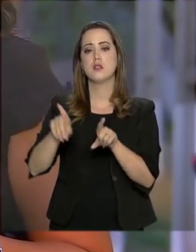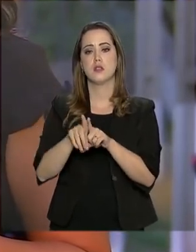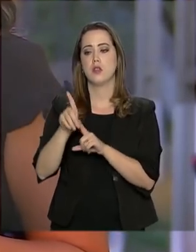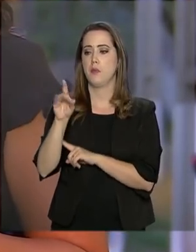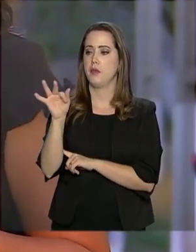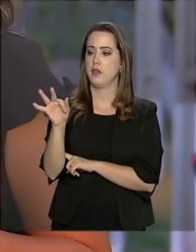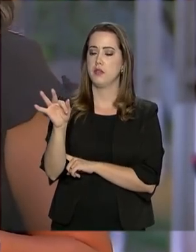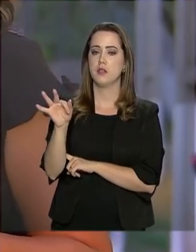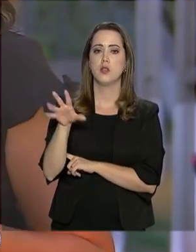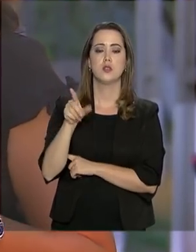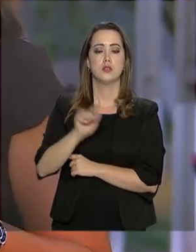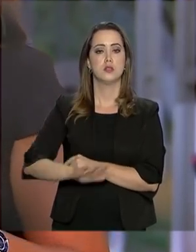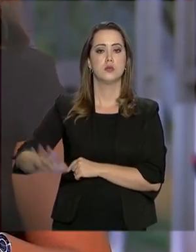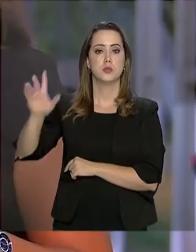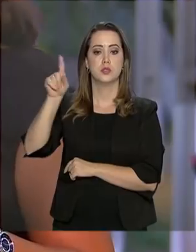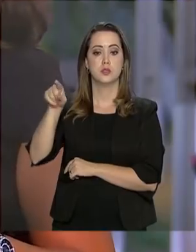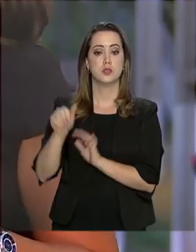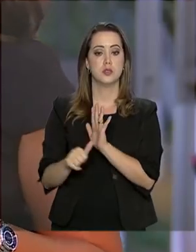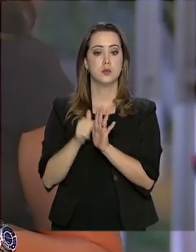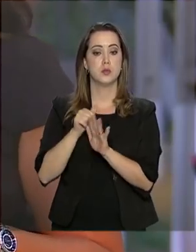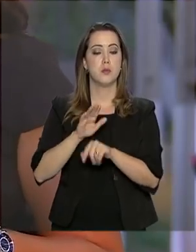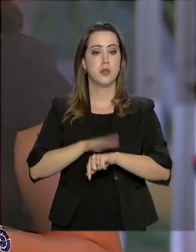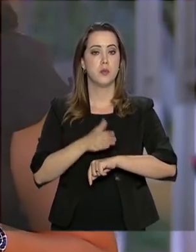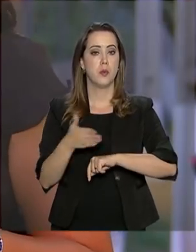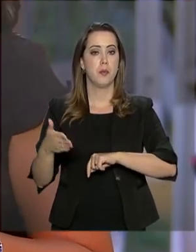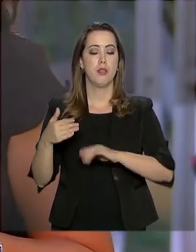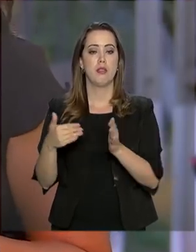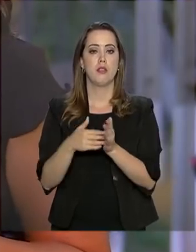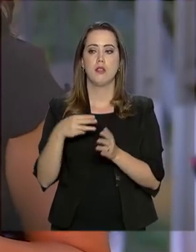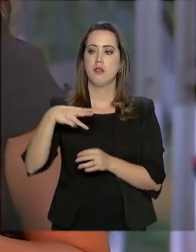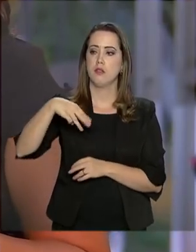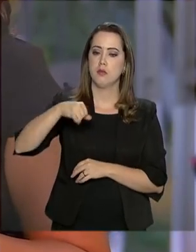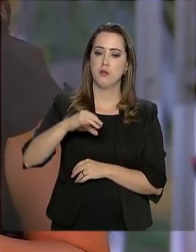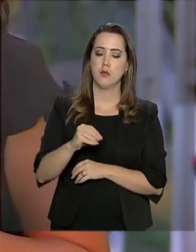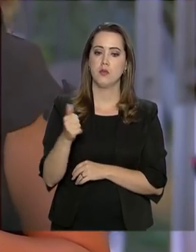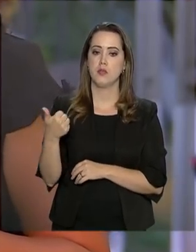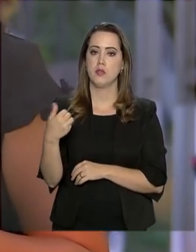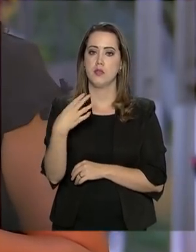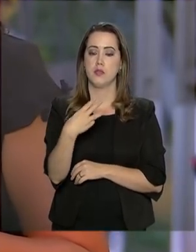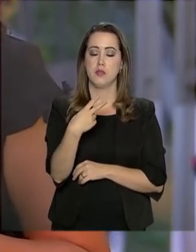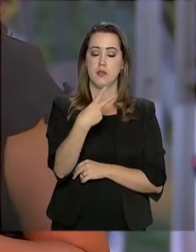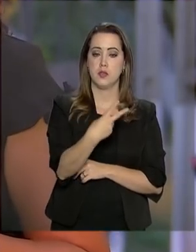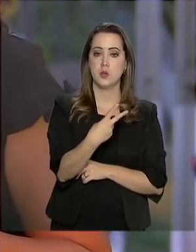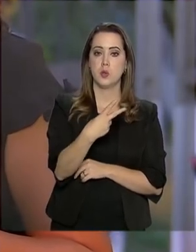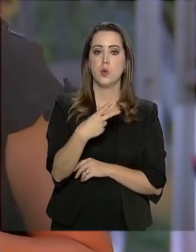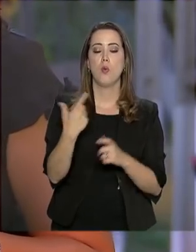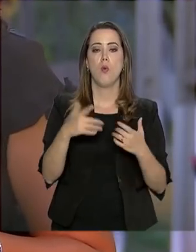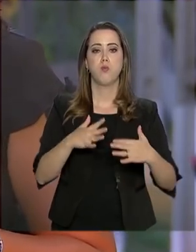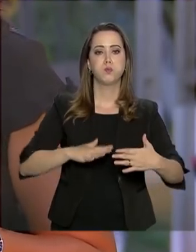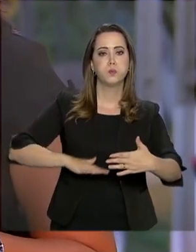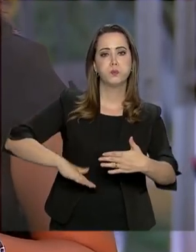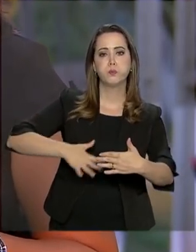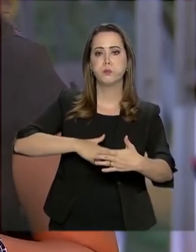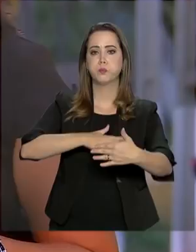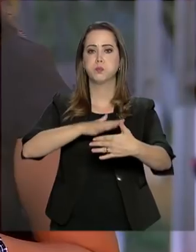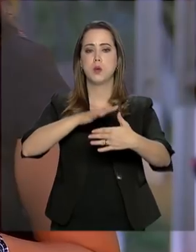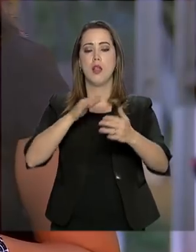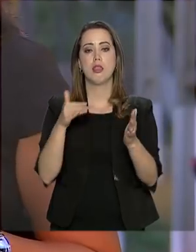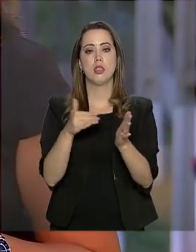Federal. Segue para todo o país. Nesse primeiro momento, até maio, 142 barragens. Mas a ideia é que até o fim do ano,